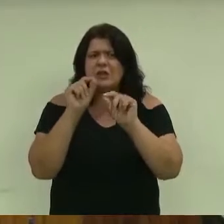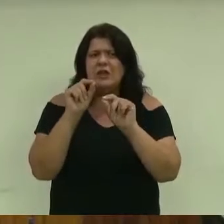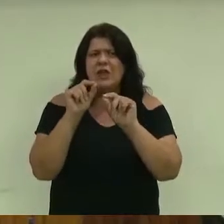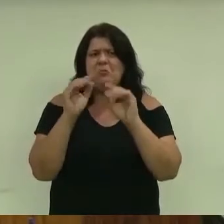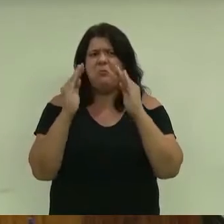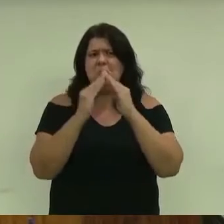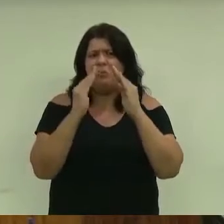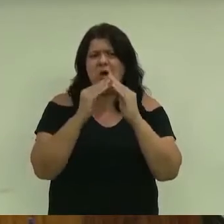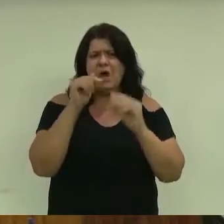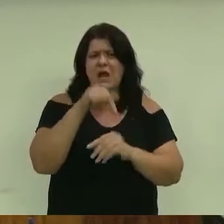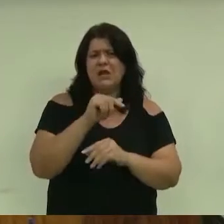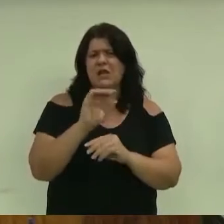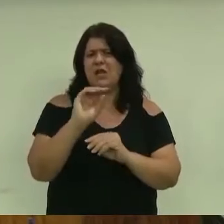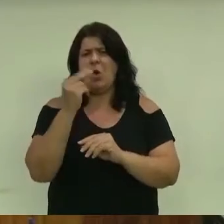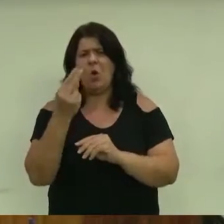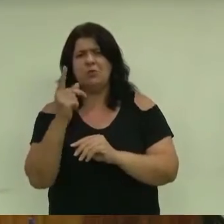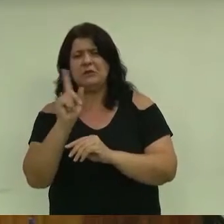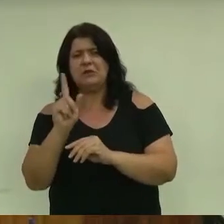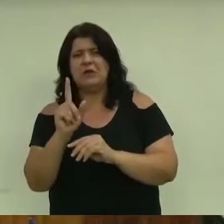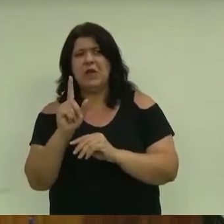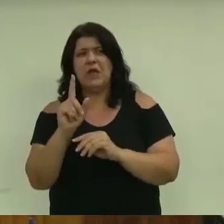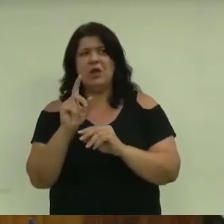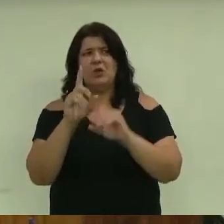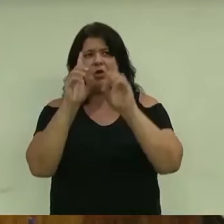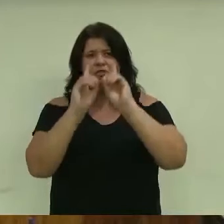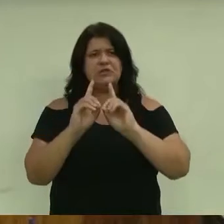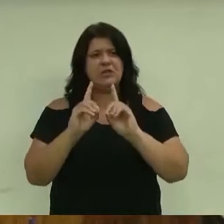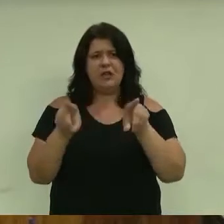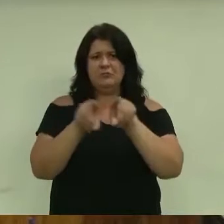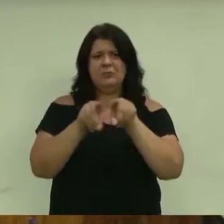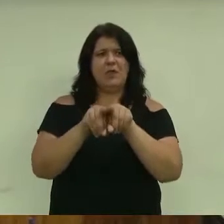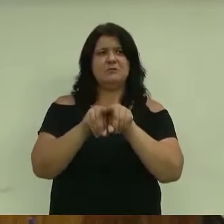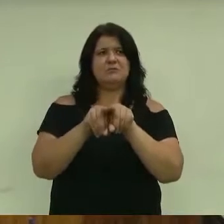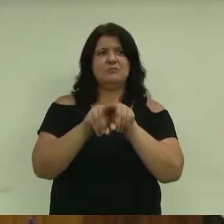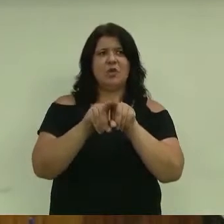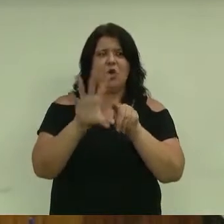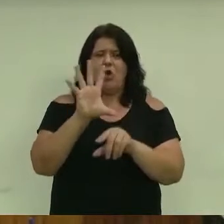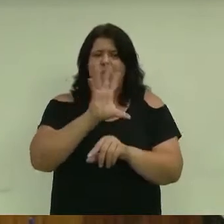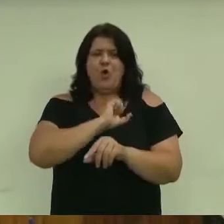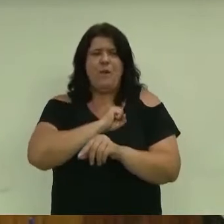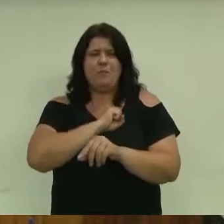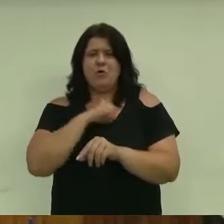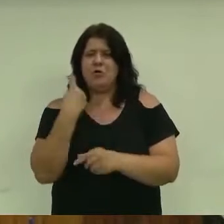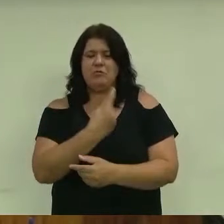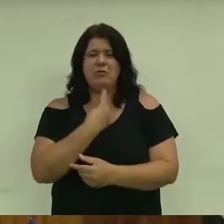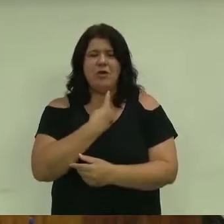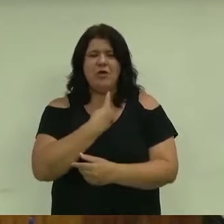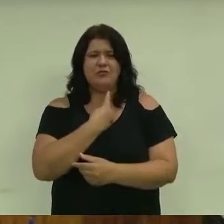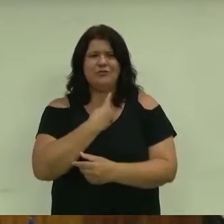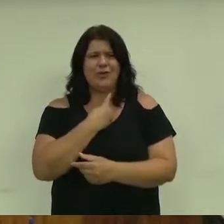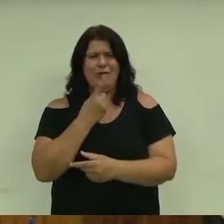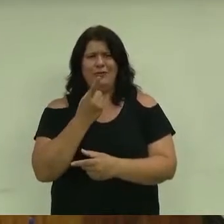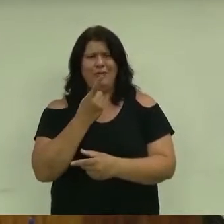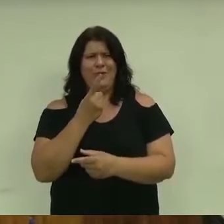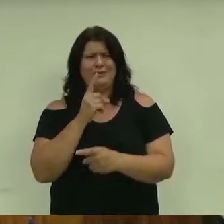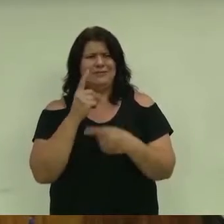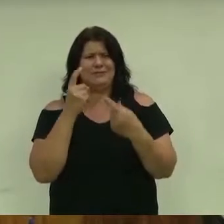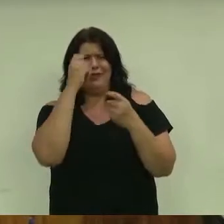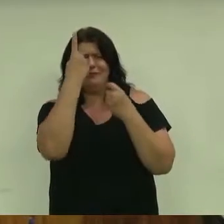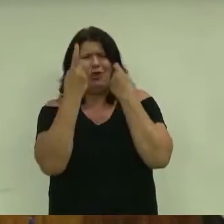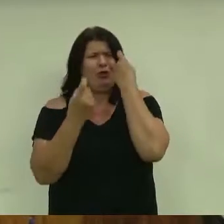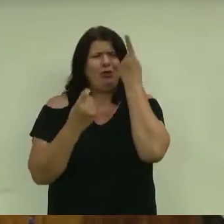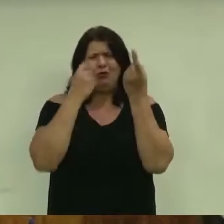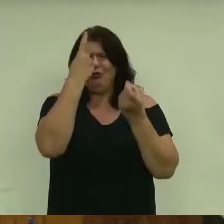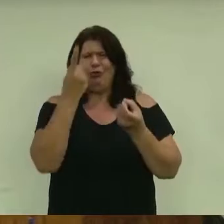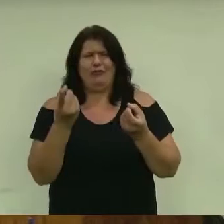o amor, o nosso amor por Praia Grande não pode ser questionado. O fato de